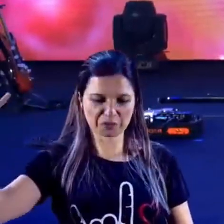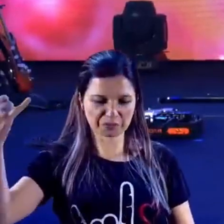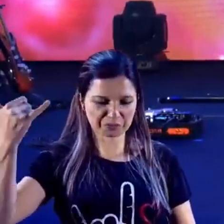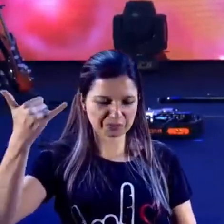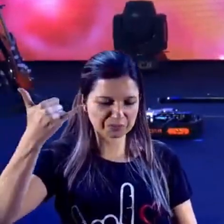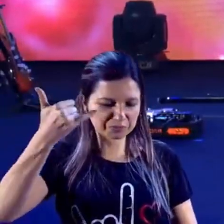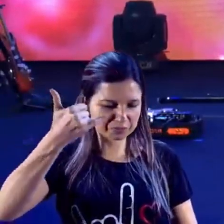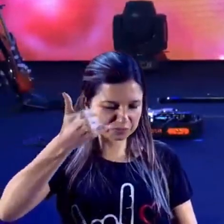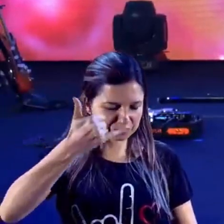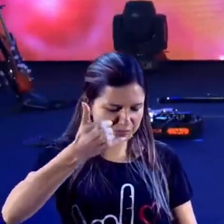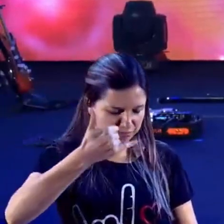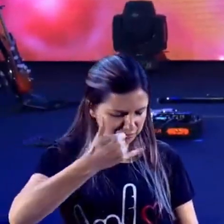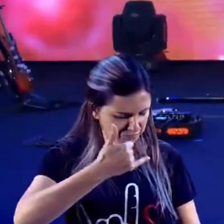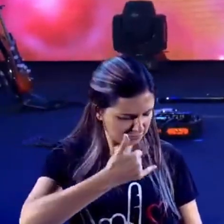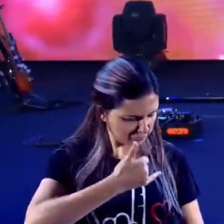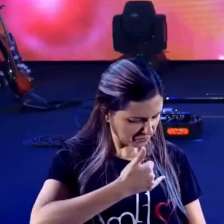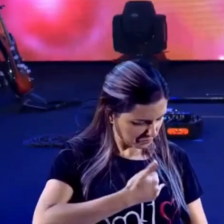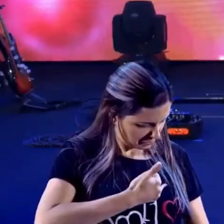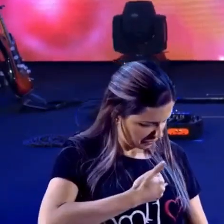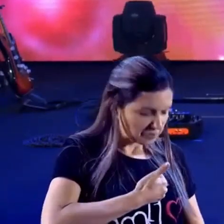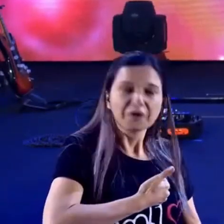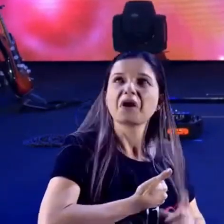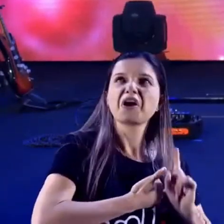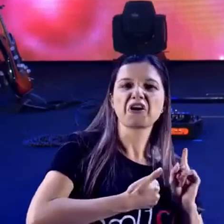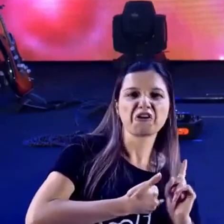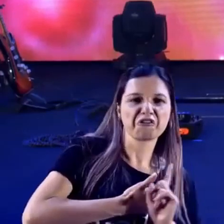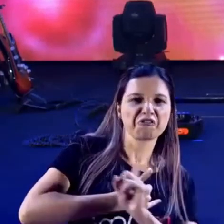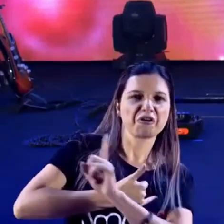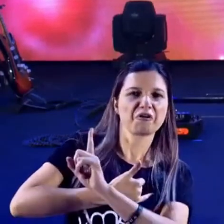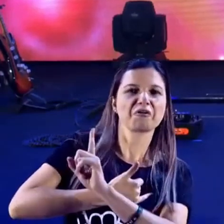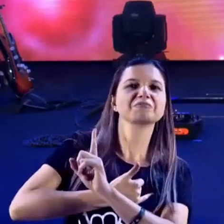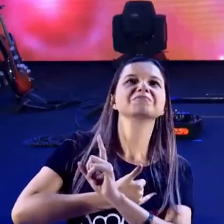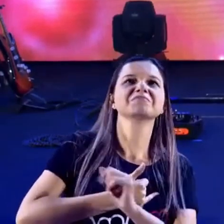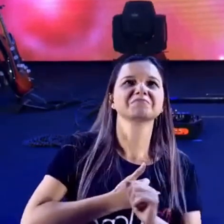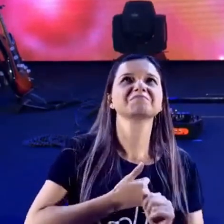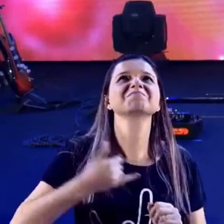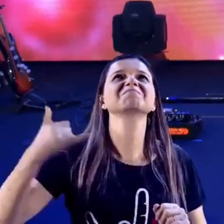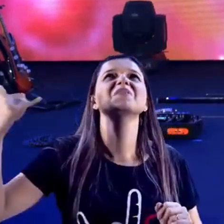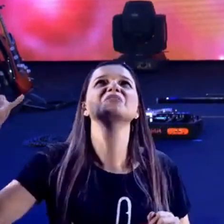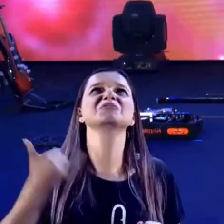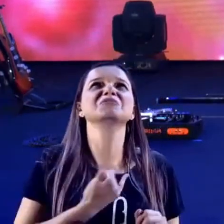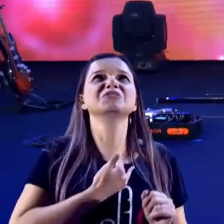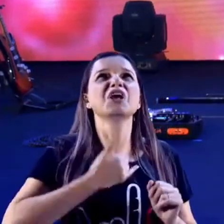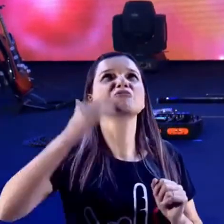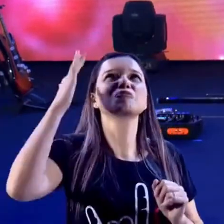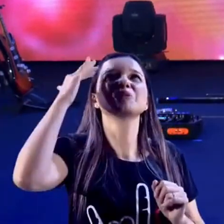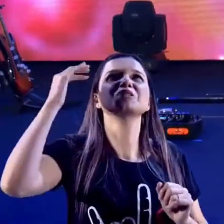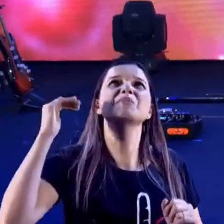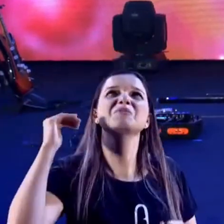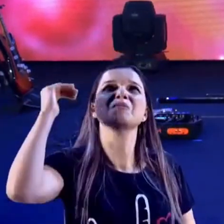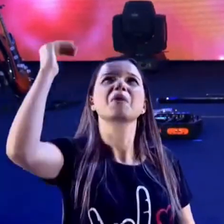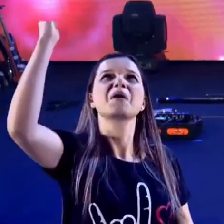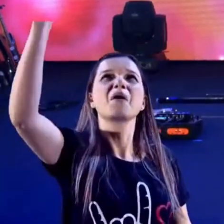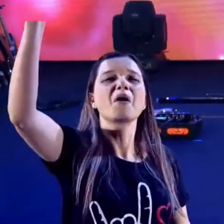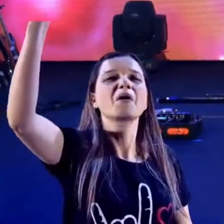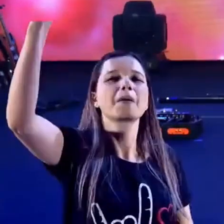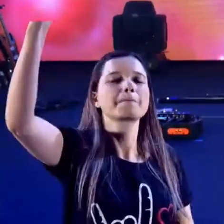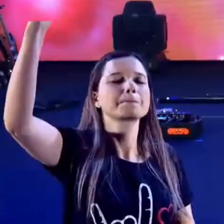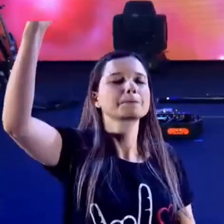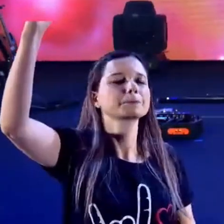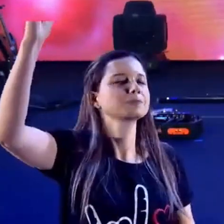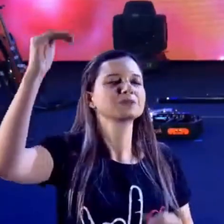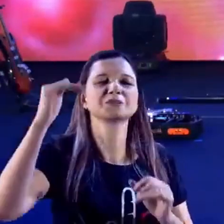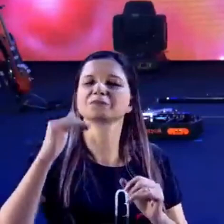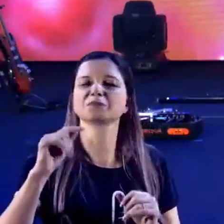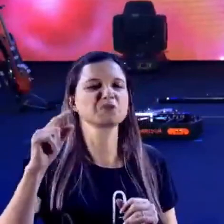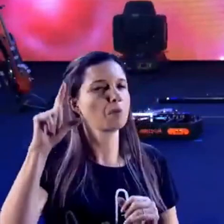palavra que sai da boca de Deus, ela não voltará para mim vazia. O que Deus tem falado, os pensamentos que Deus tem, eles não voltam